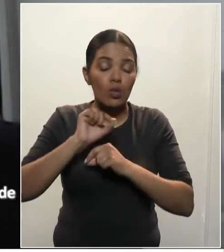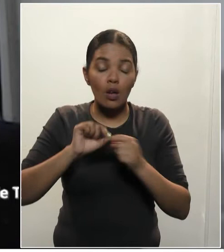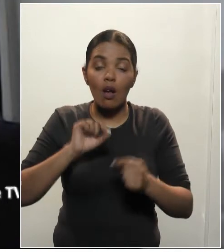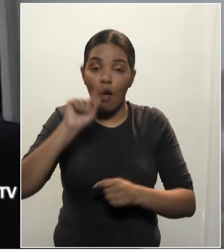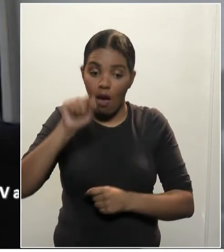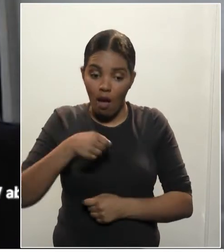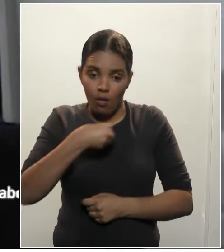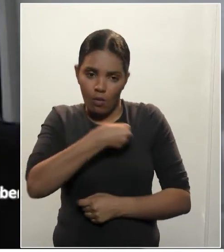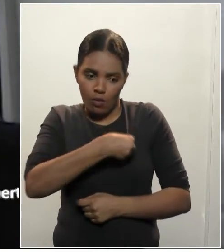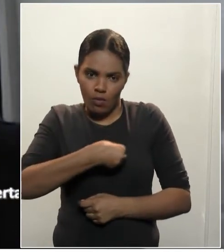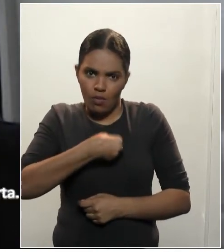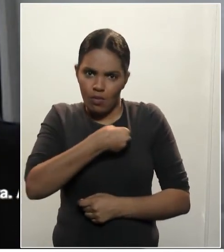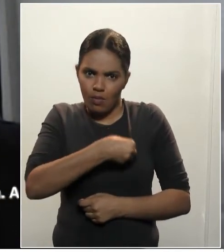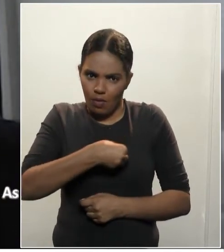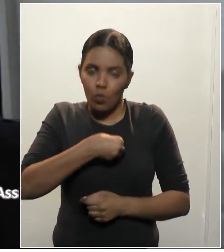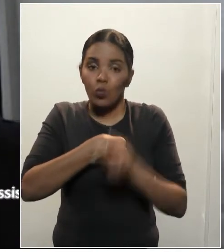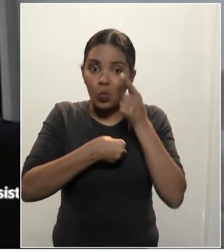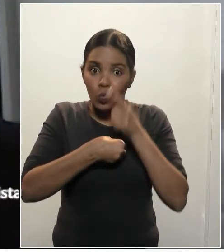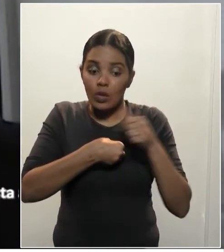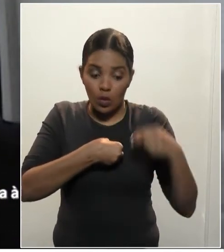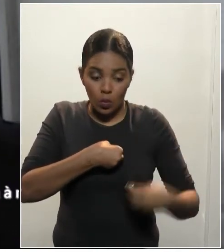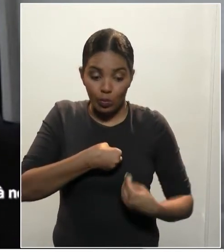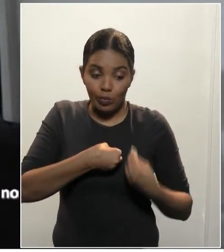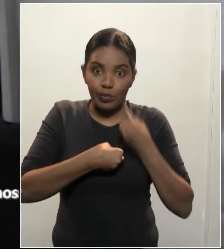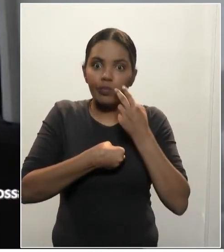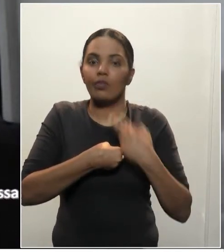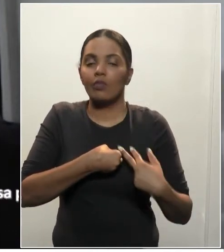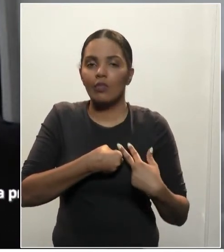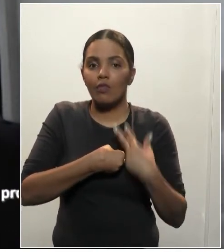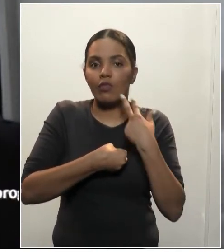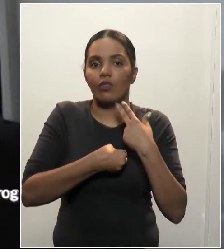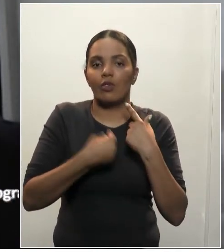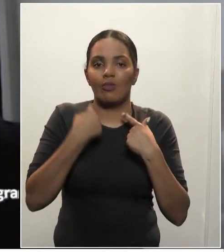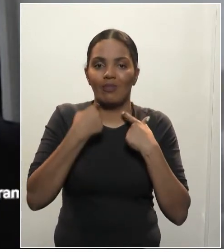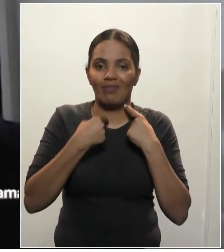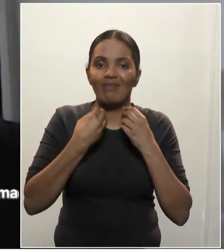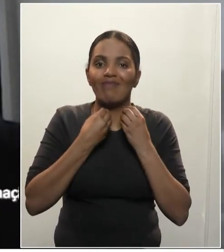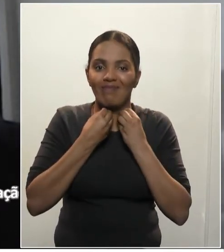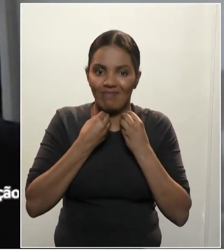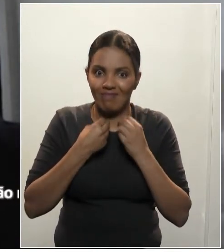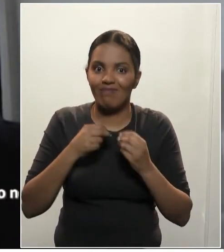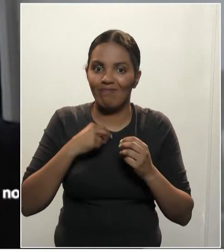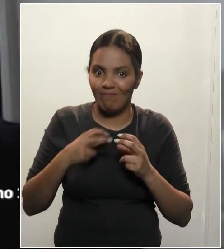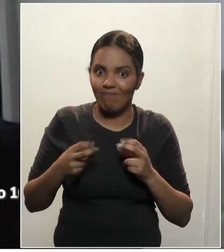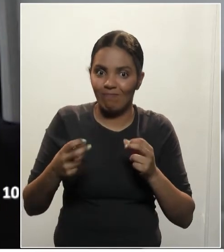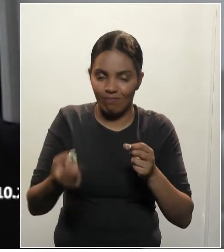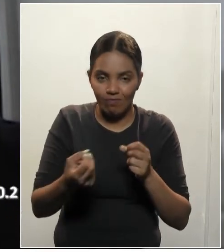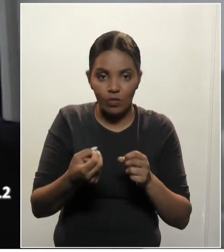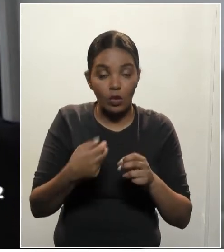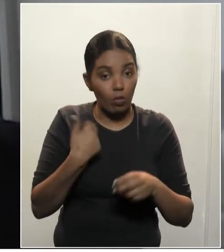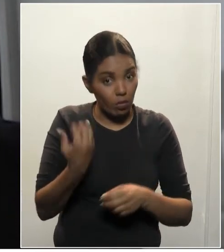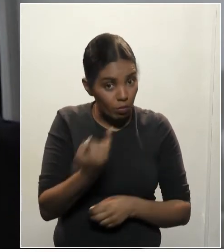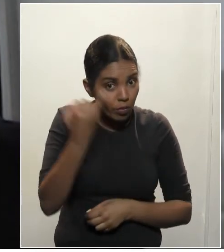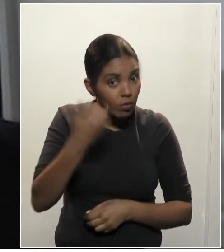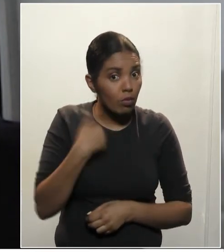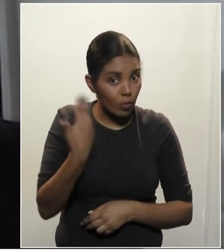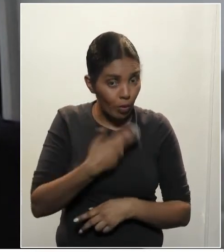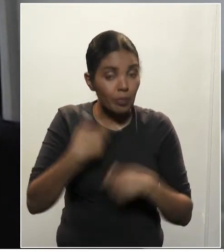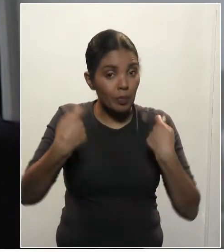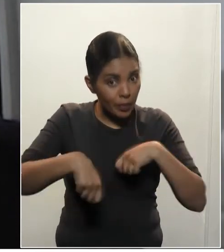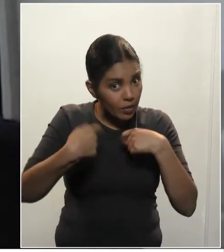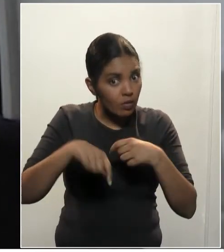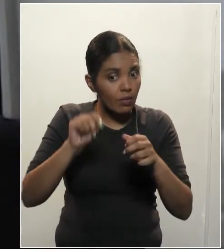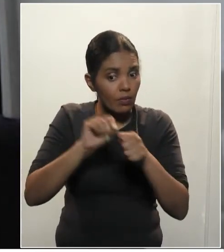Então, é muito importante, então, que se faça realmente esses exames preventivos para que a gente evite mal